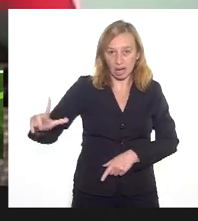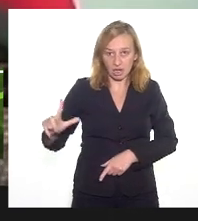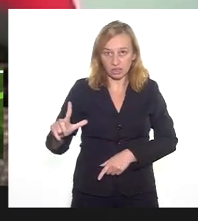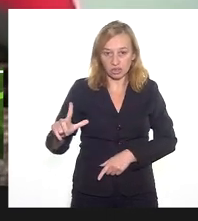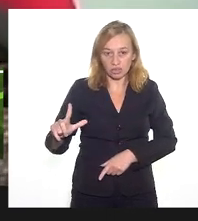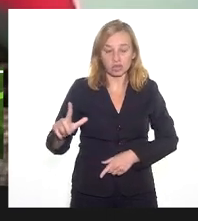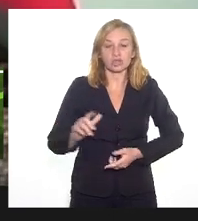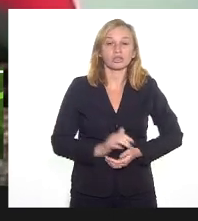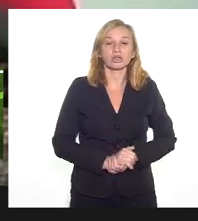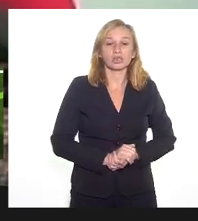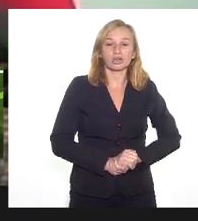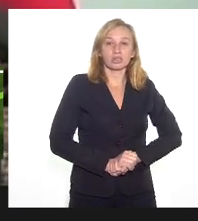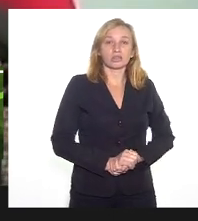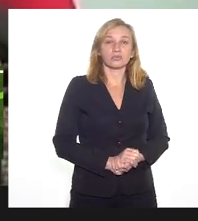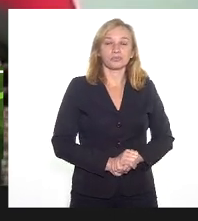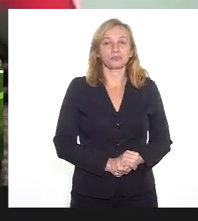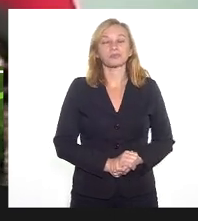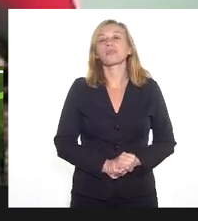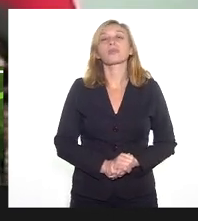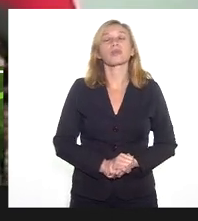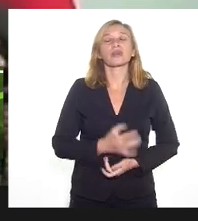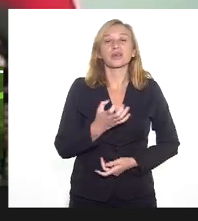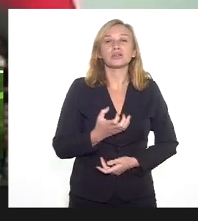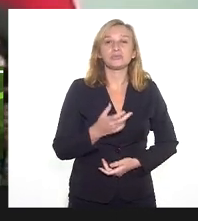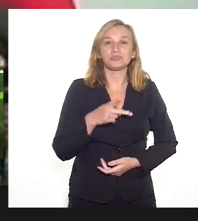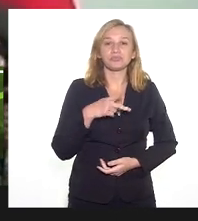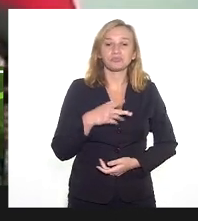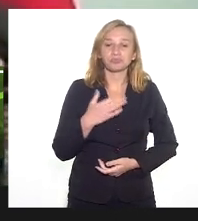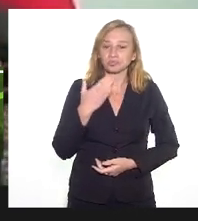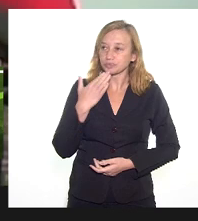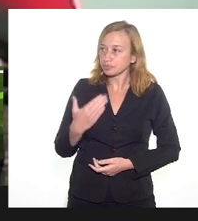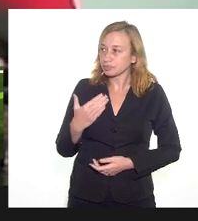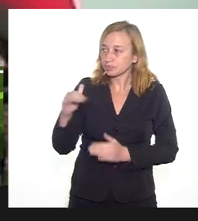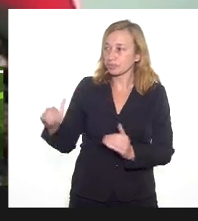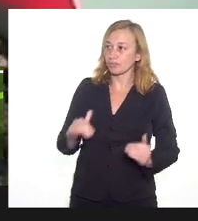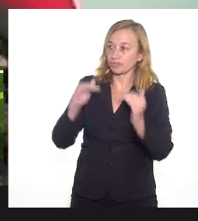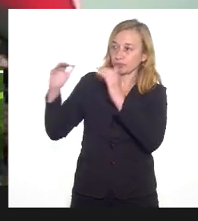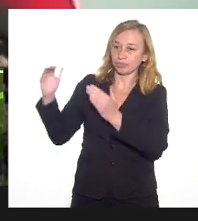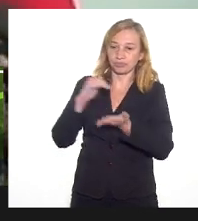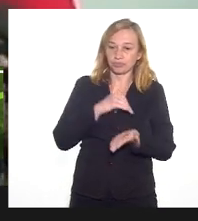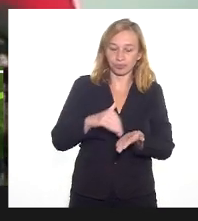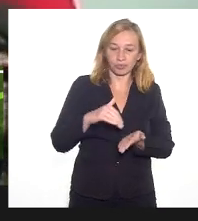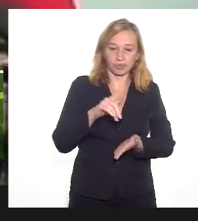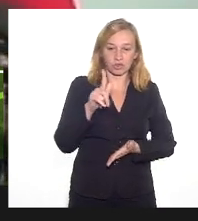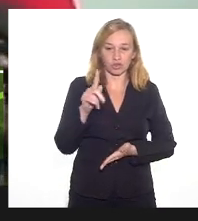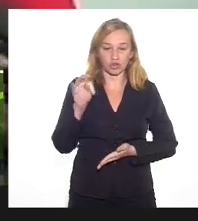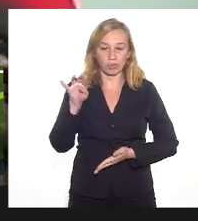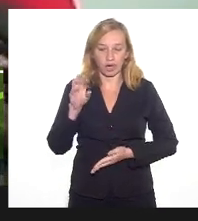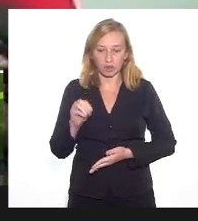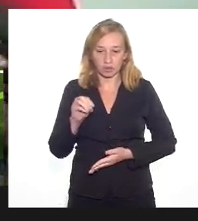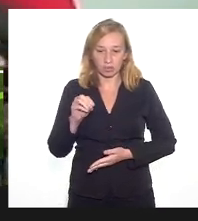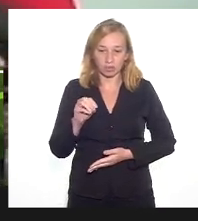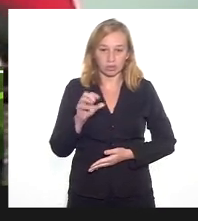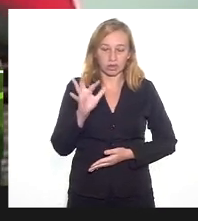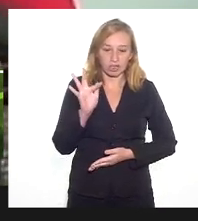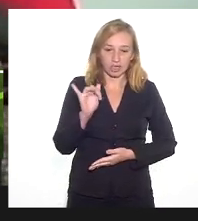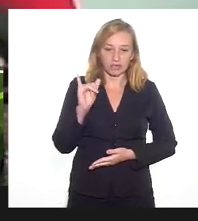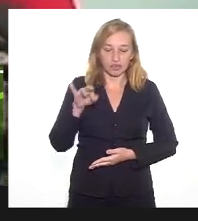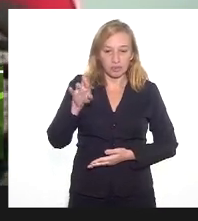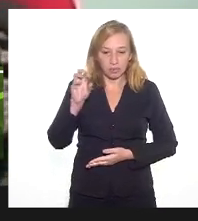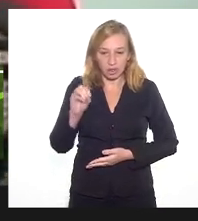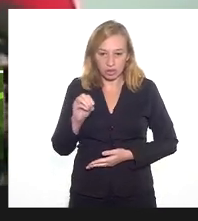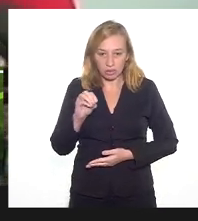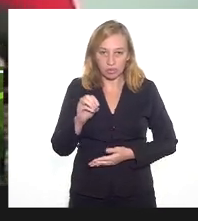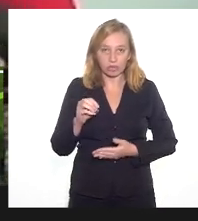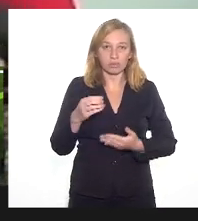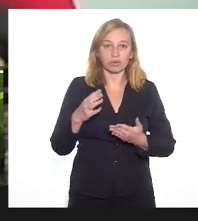considerações, eu quero passar a palavra ao subsecretário Gilberto Firmino, aqui